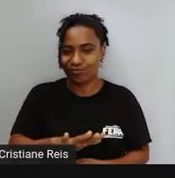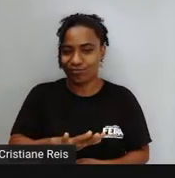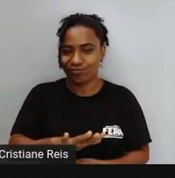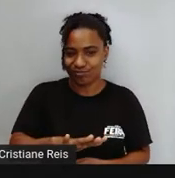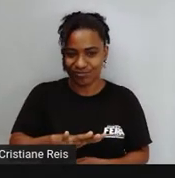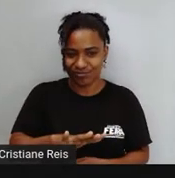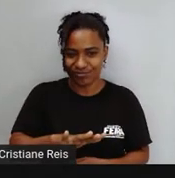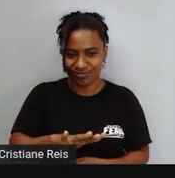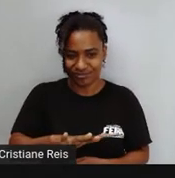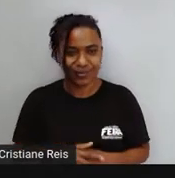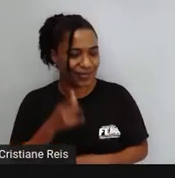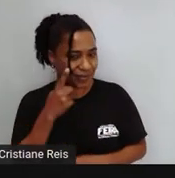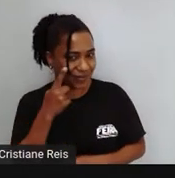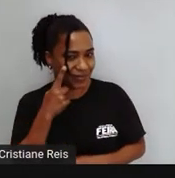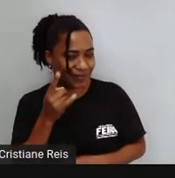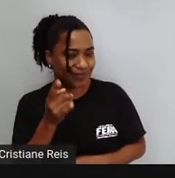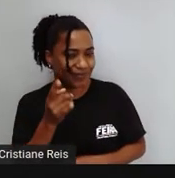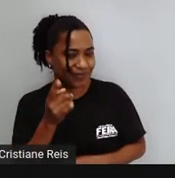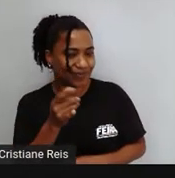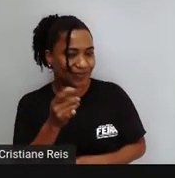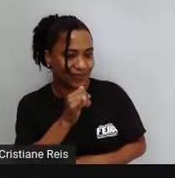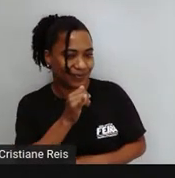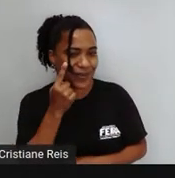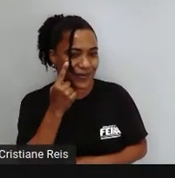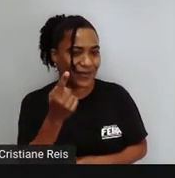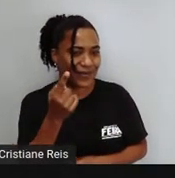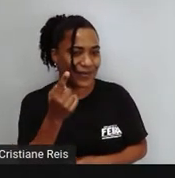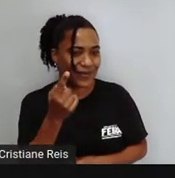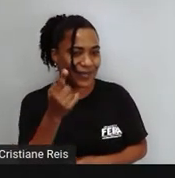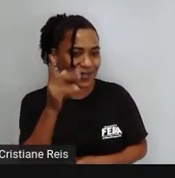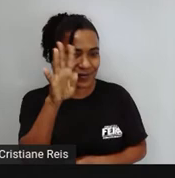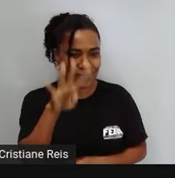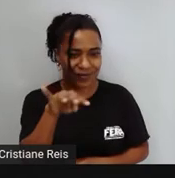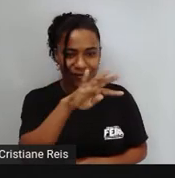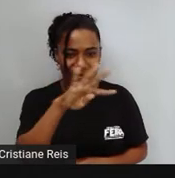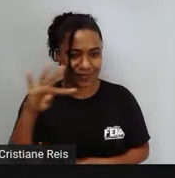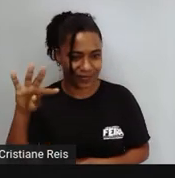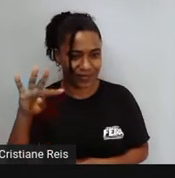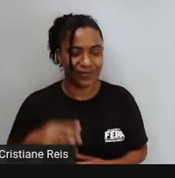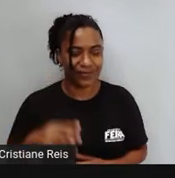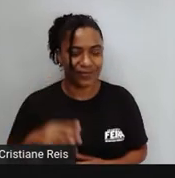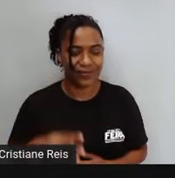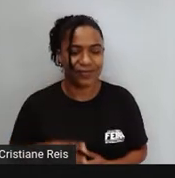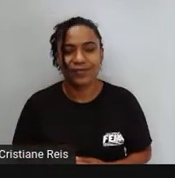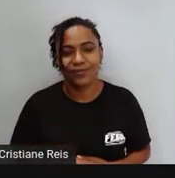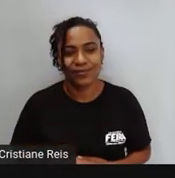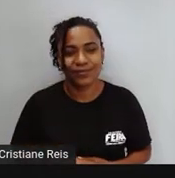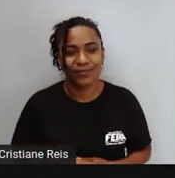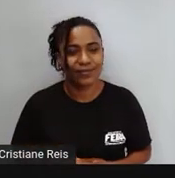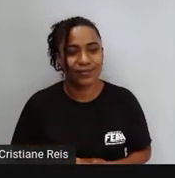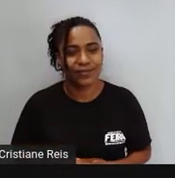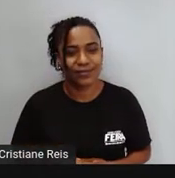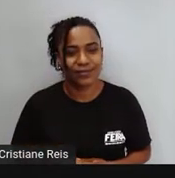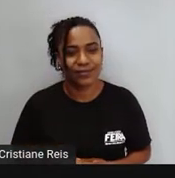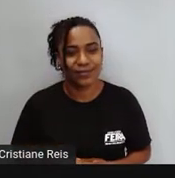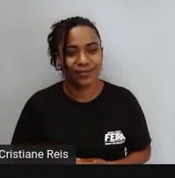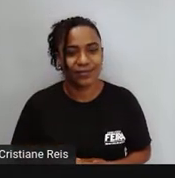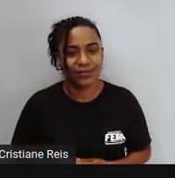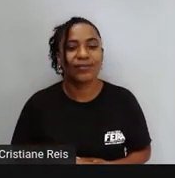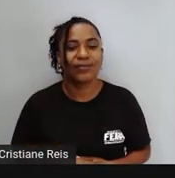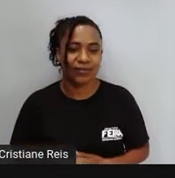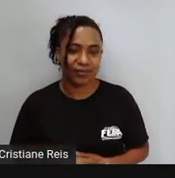Vamos ver aqui Vamos conferir comigo nesta tabela Let's go Admit